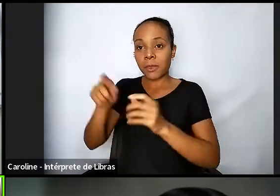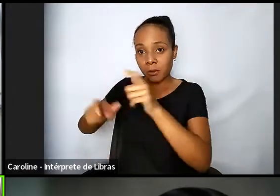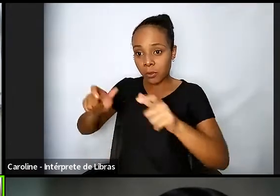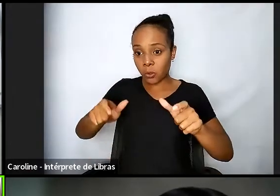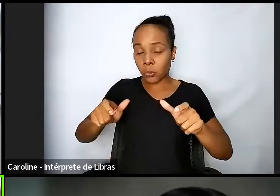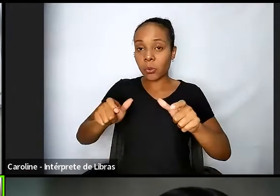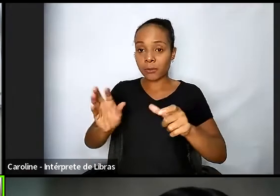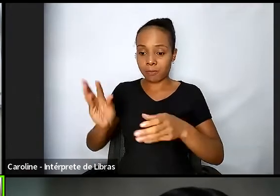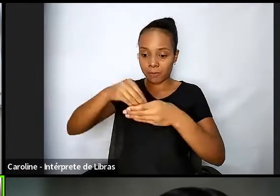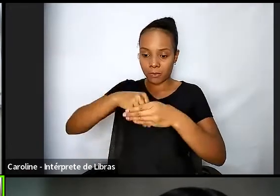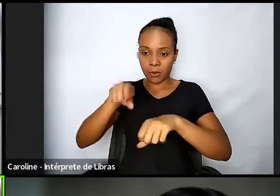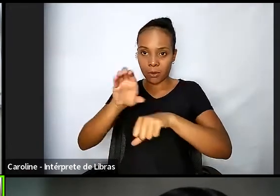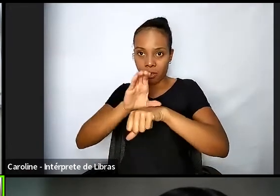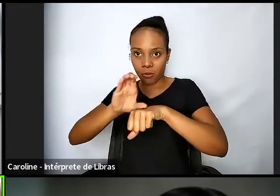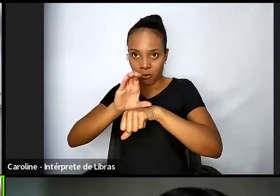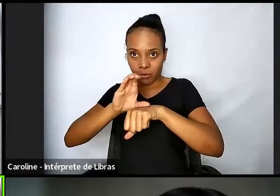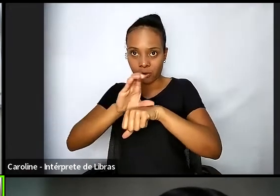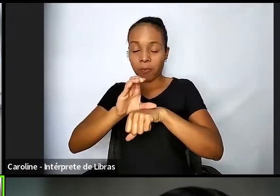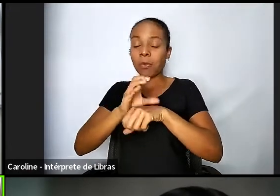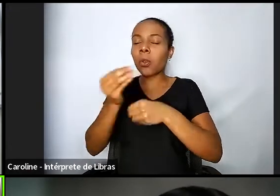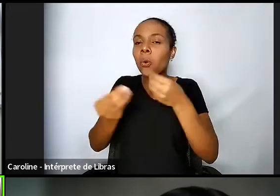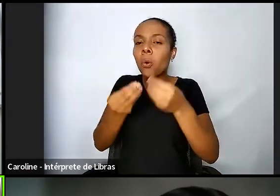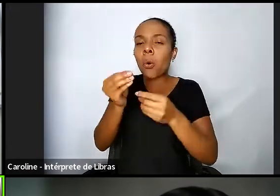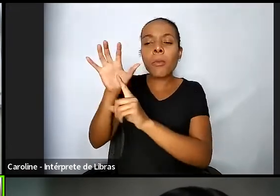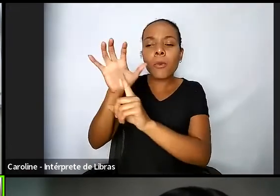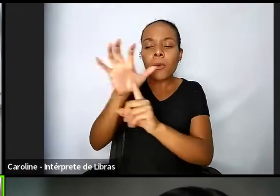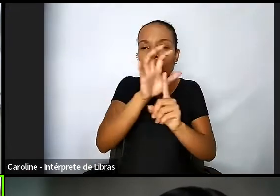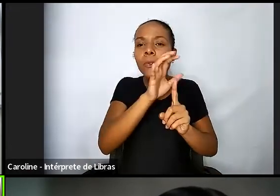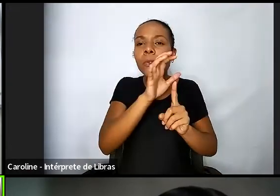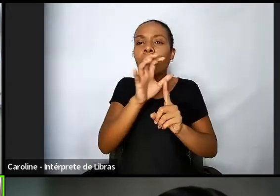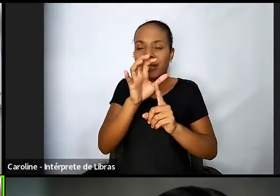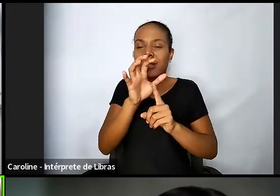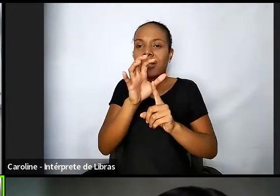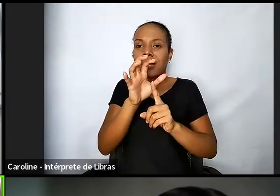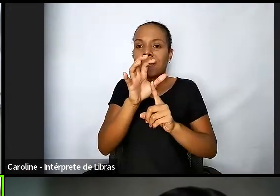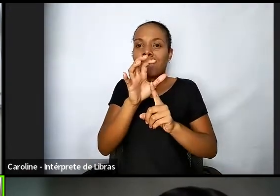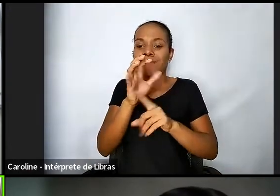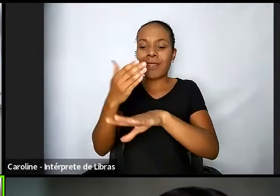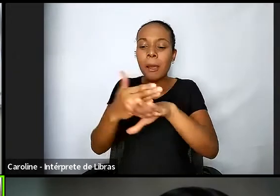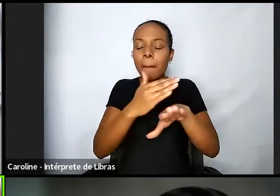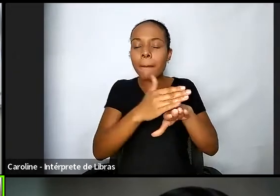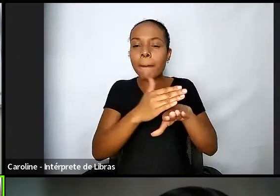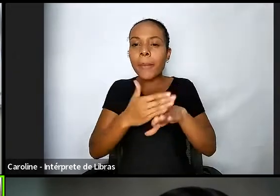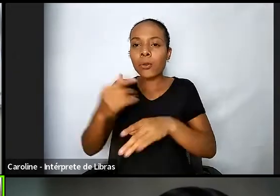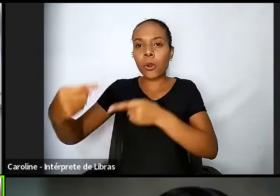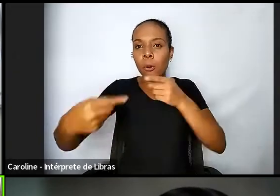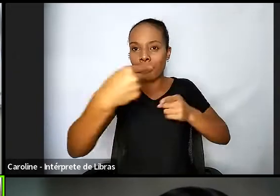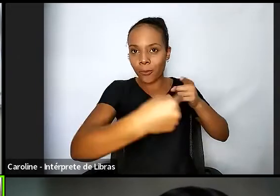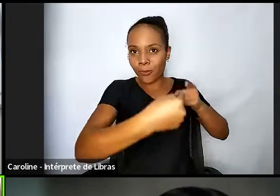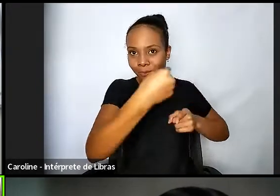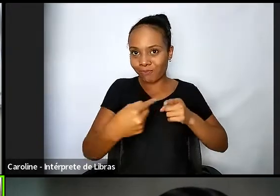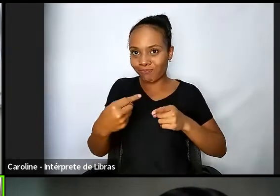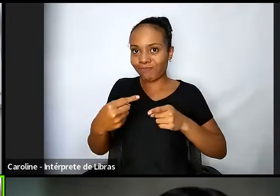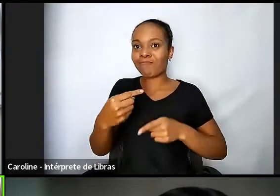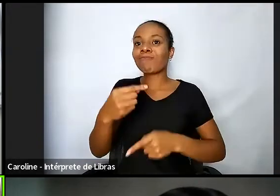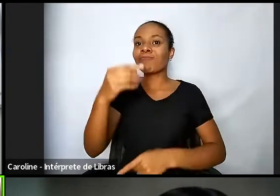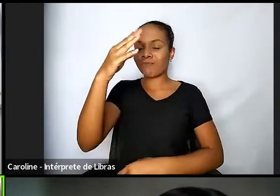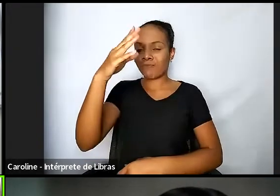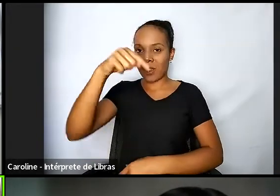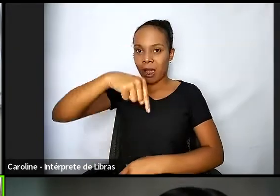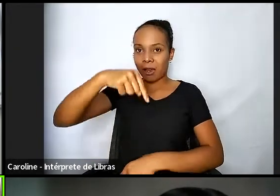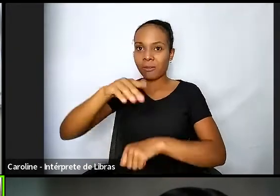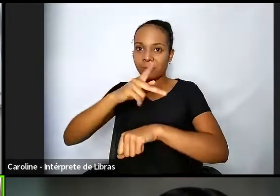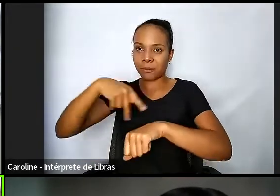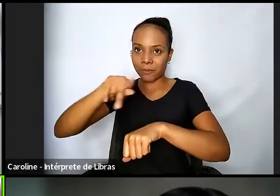impactam nas decisões políticas do país então as pessoas em situação de rua elas têm direito